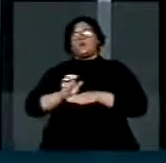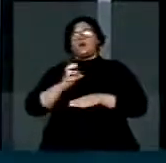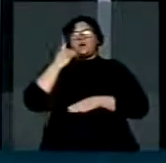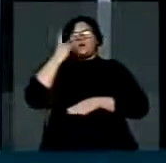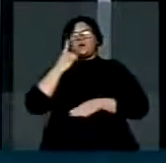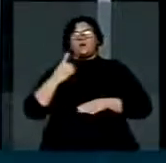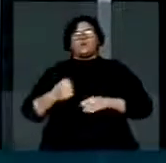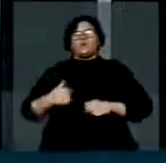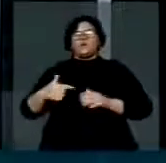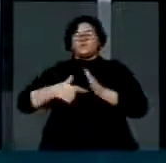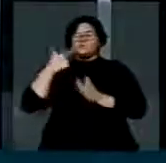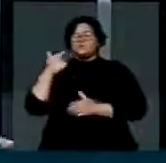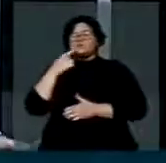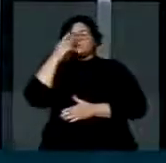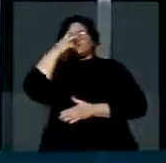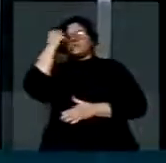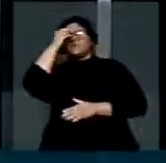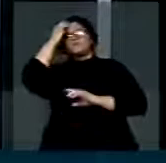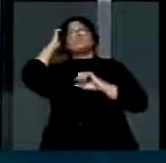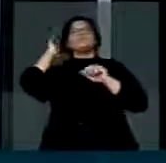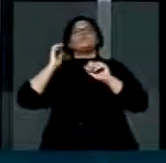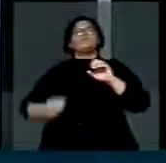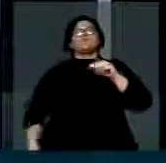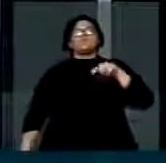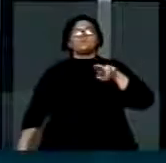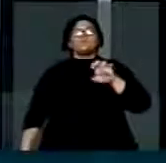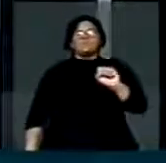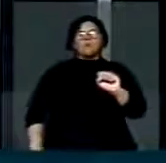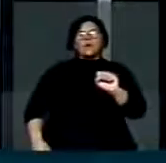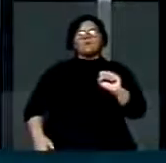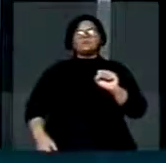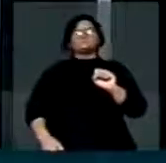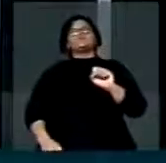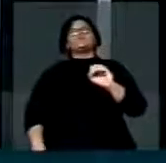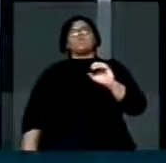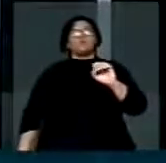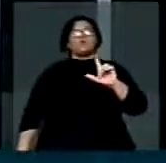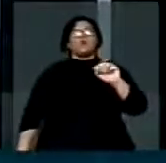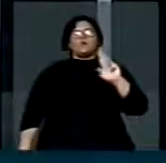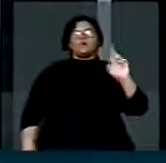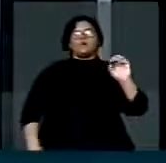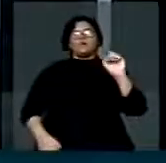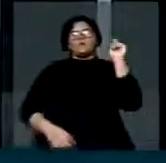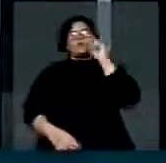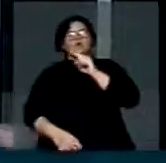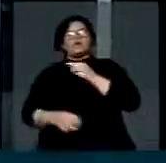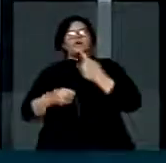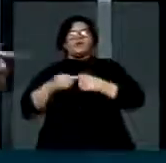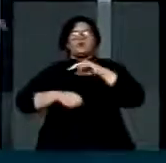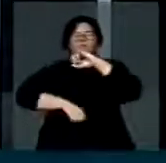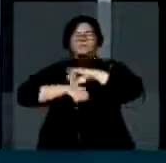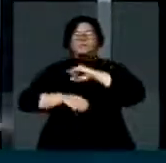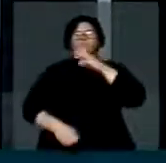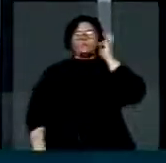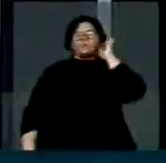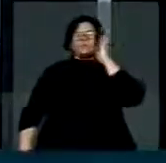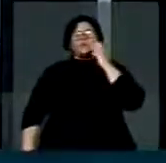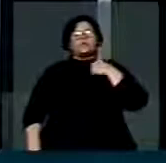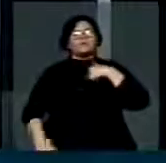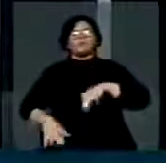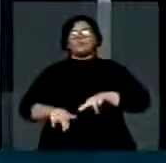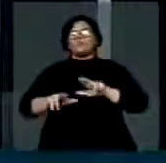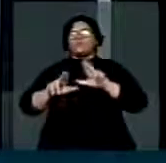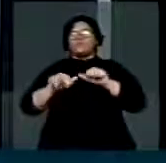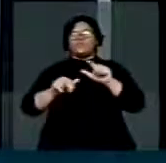do saudoso Jackson Lago, em São Luís, me elegi três vezes deputado federal e nunca recebi